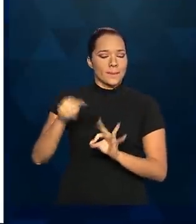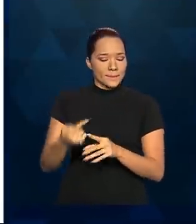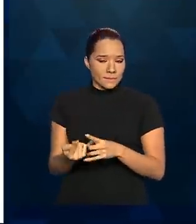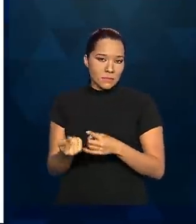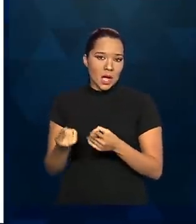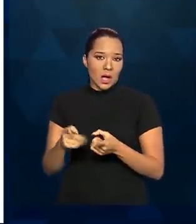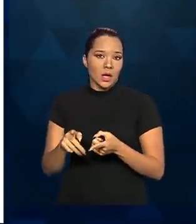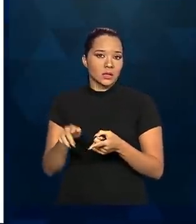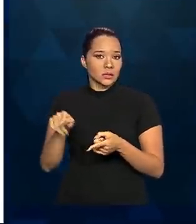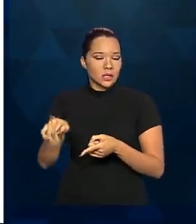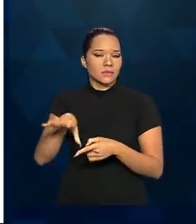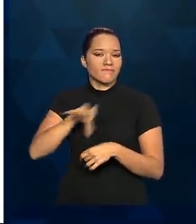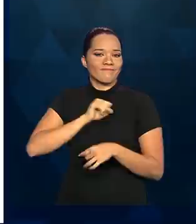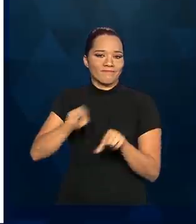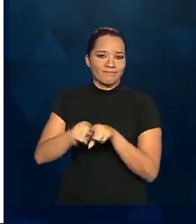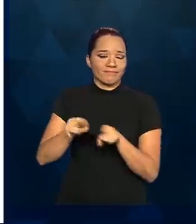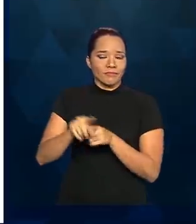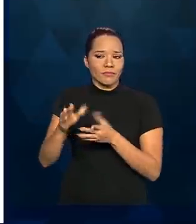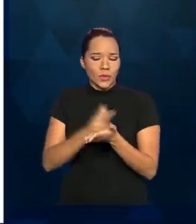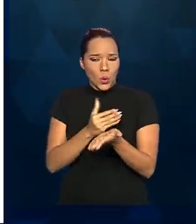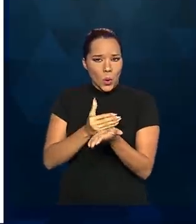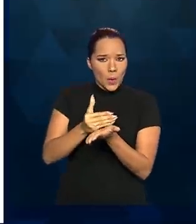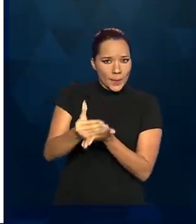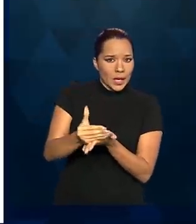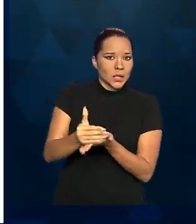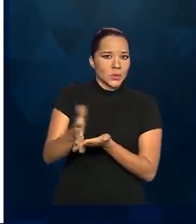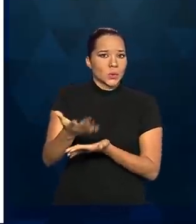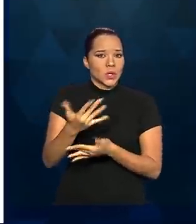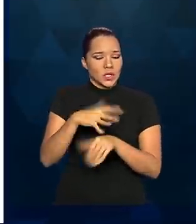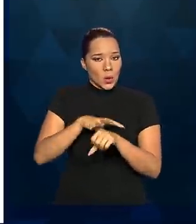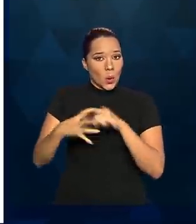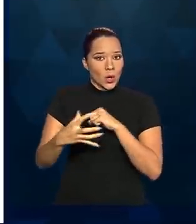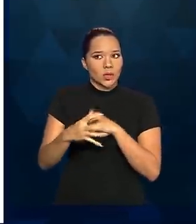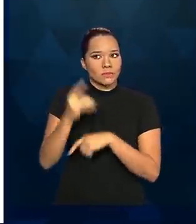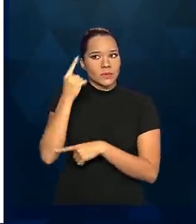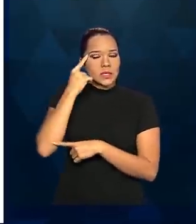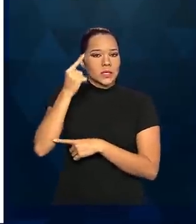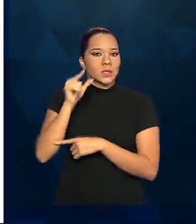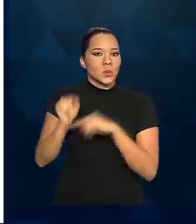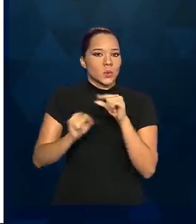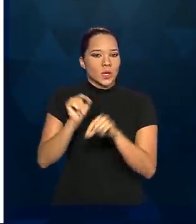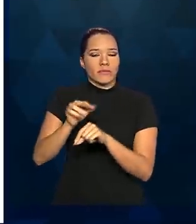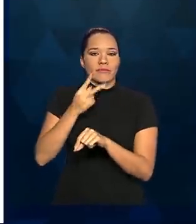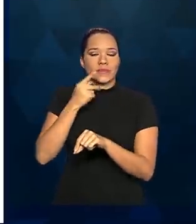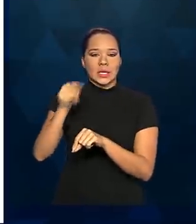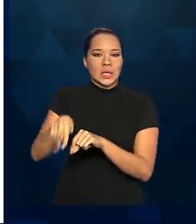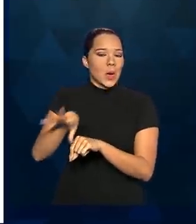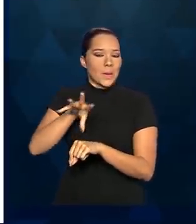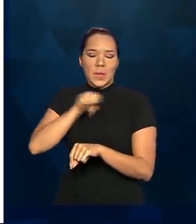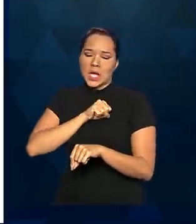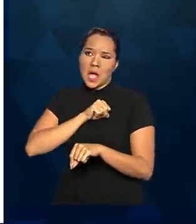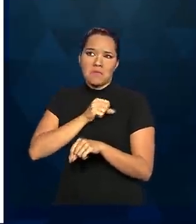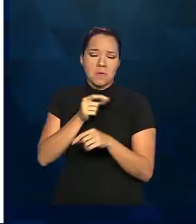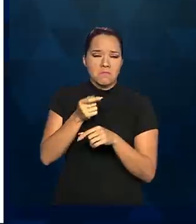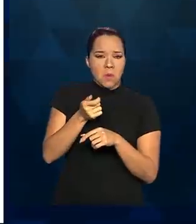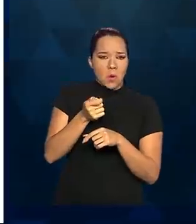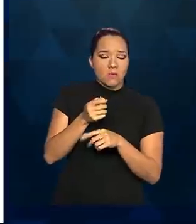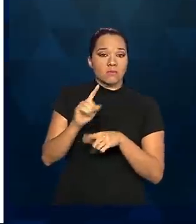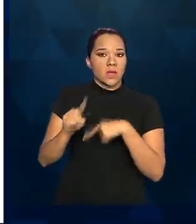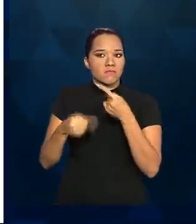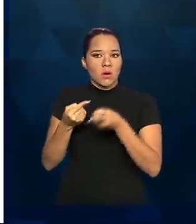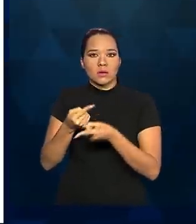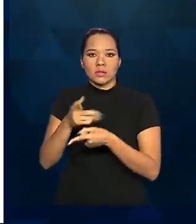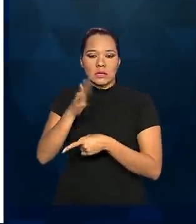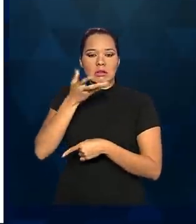esse vírus também. Em alguns momentos, no começo da pandemia, se sugeria que não pegavam tanto e depois que não